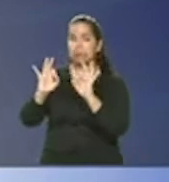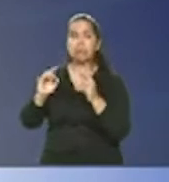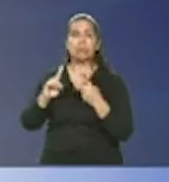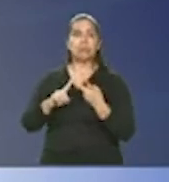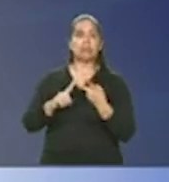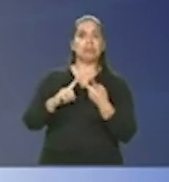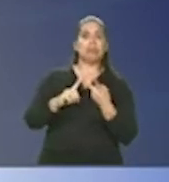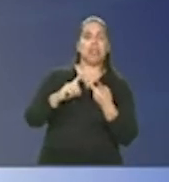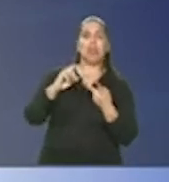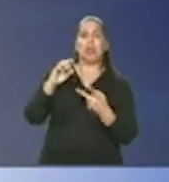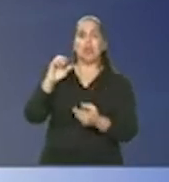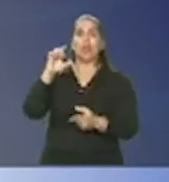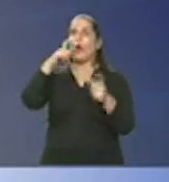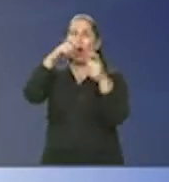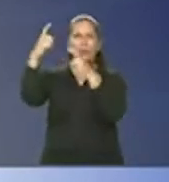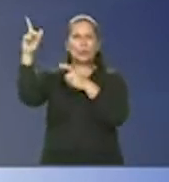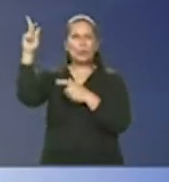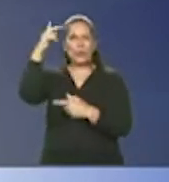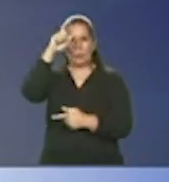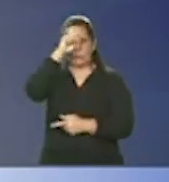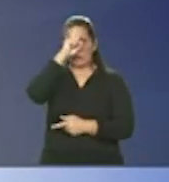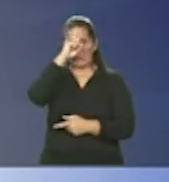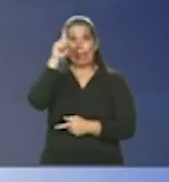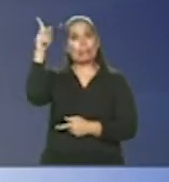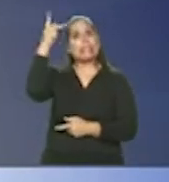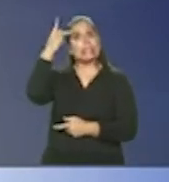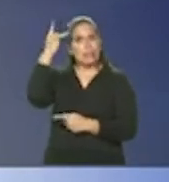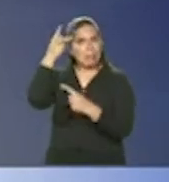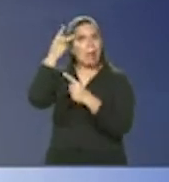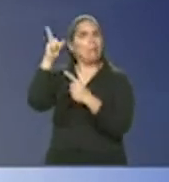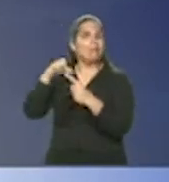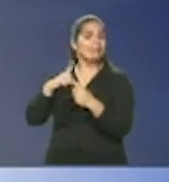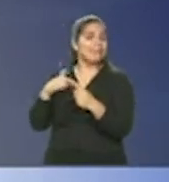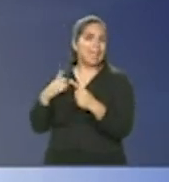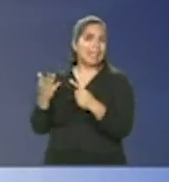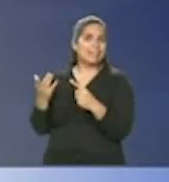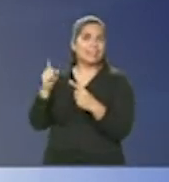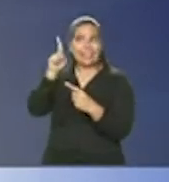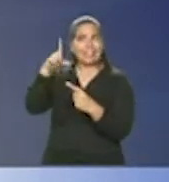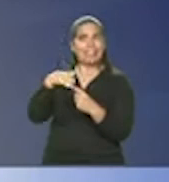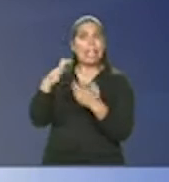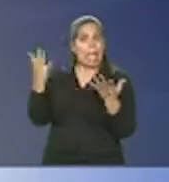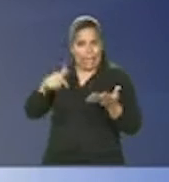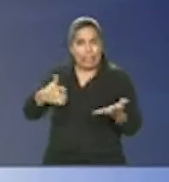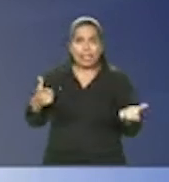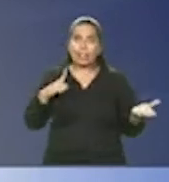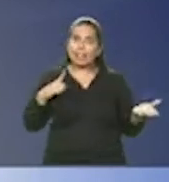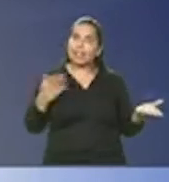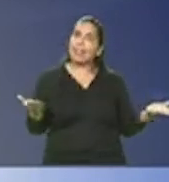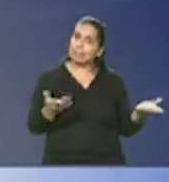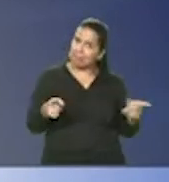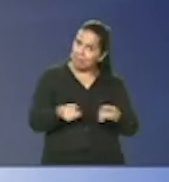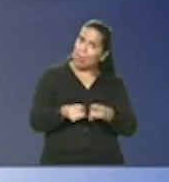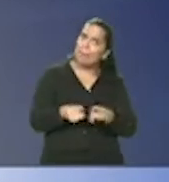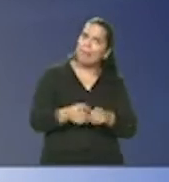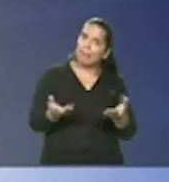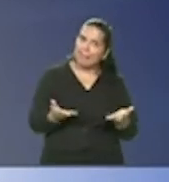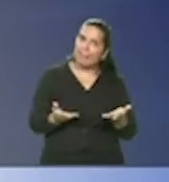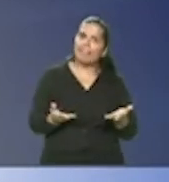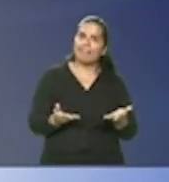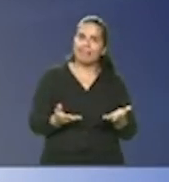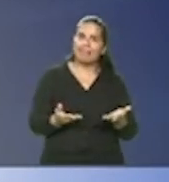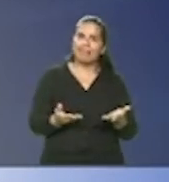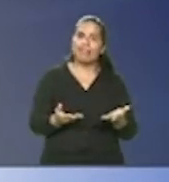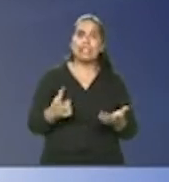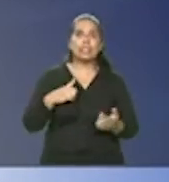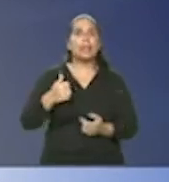-Libarês em hospitais de ponta de São Paulo mas nós temos aqui são os top de linhas temos também